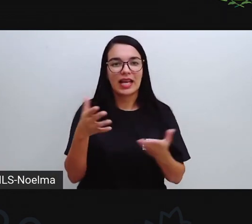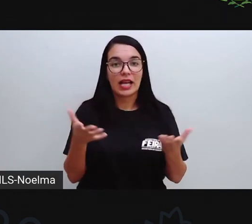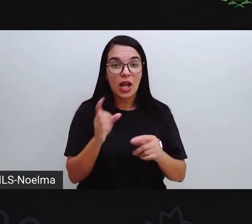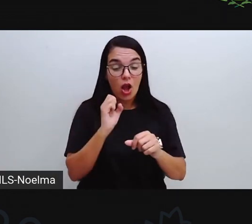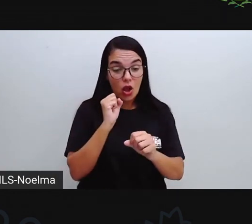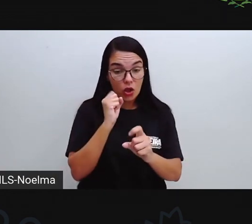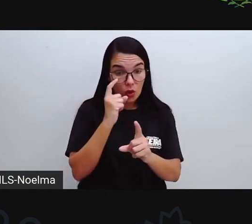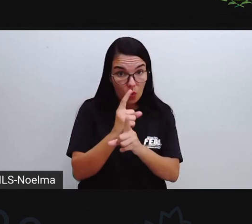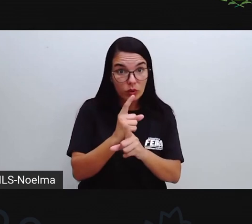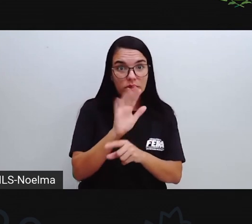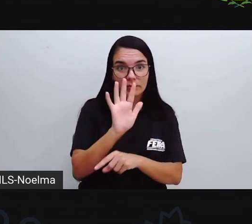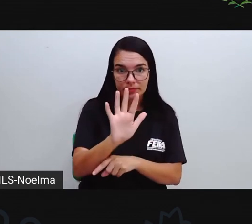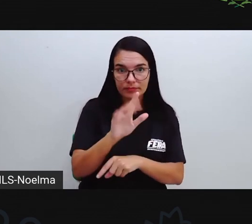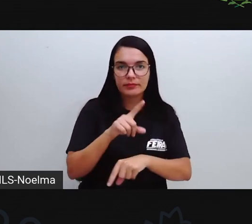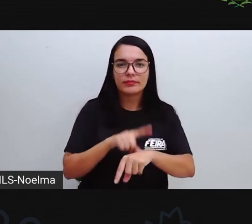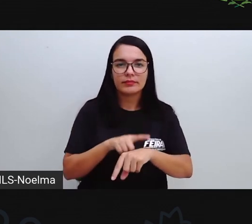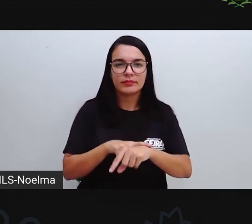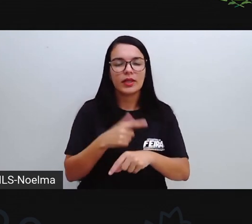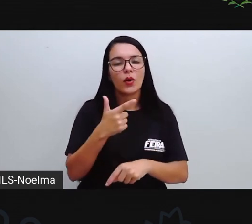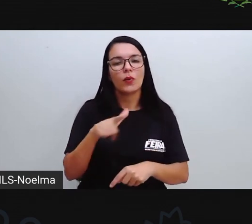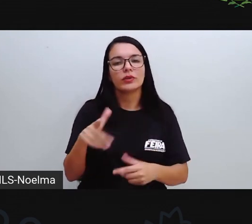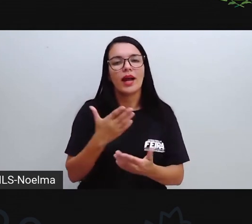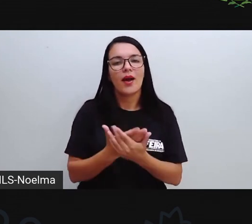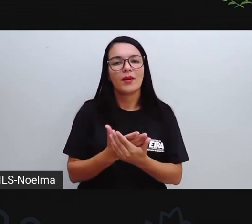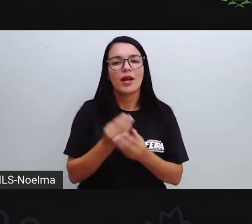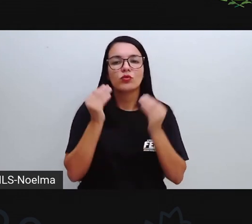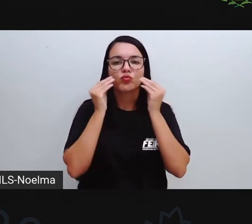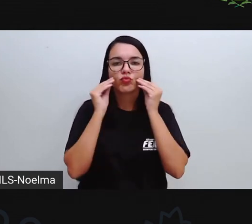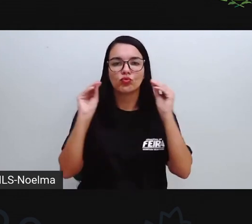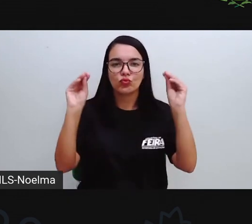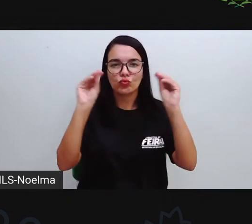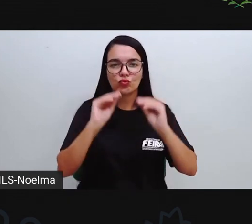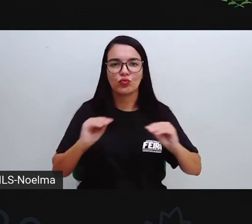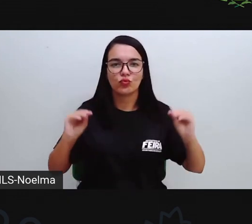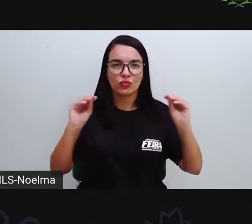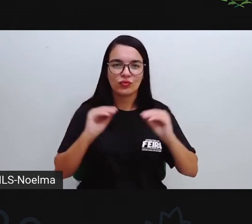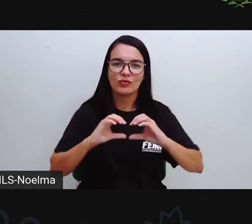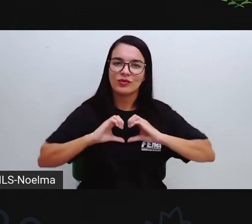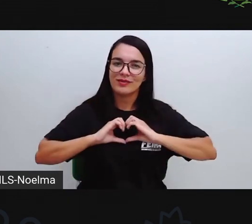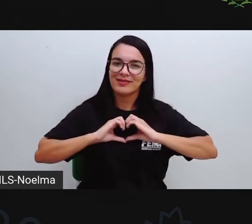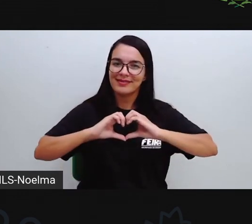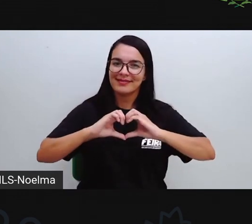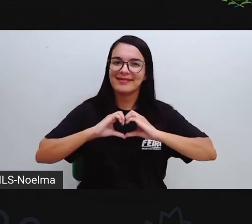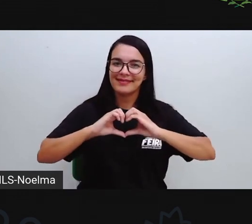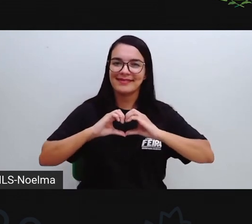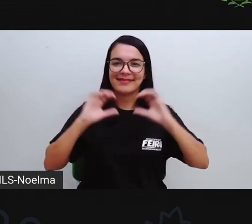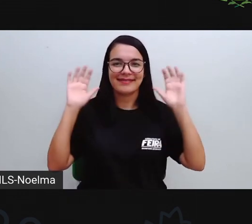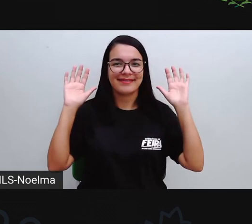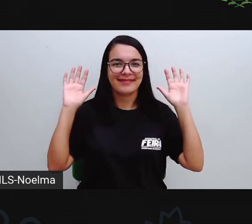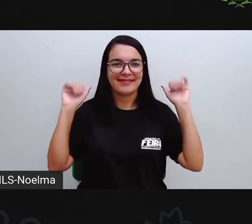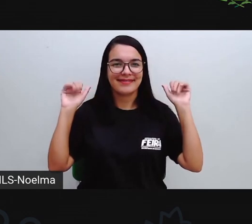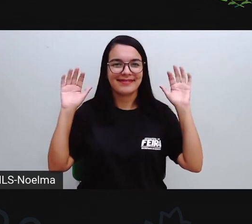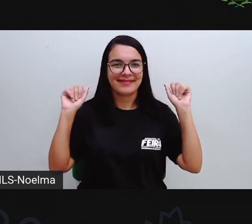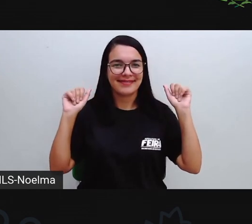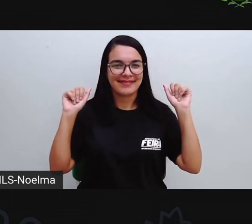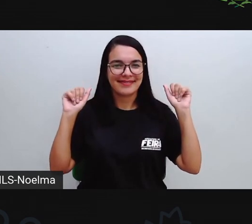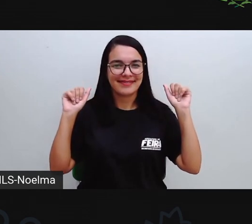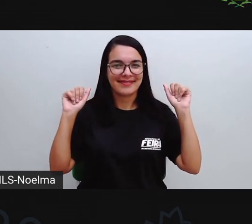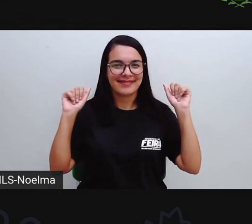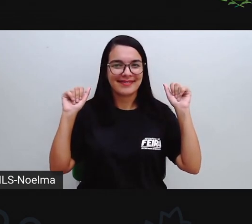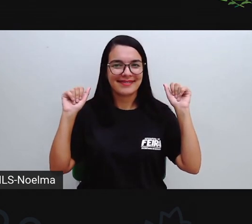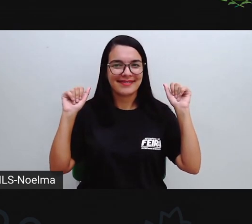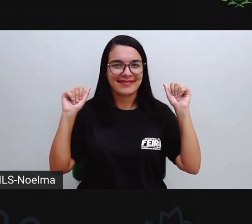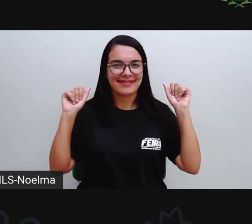daqui a pouquinho a gente volta com mais uma aula. Um beijo no coração de cada um de vocês e eu encontro vocês lá, tá?